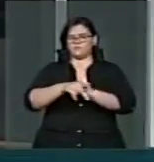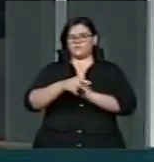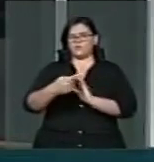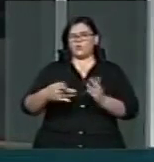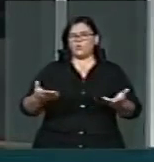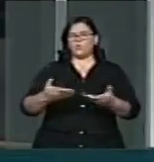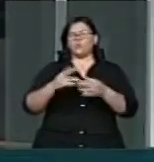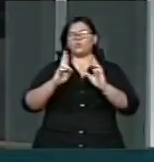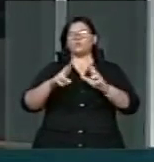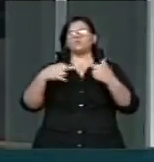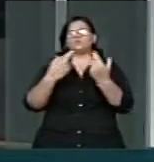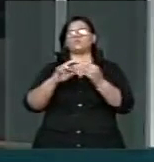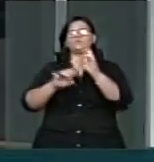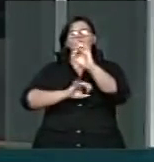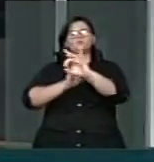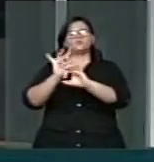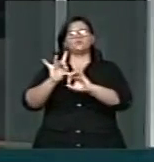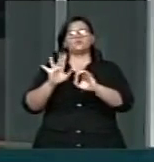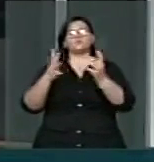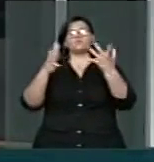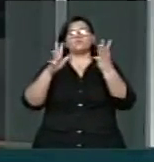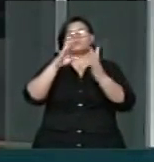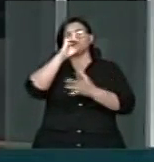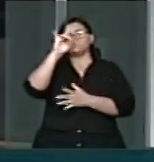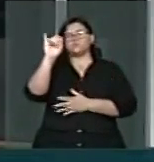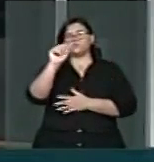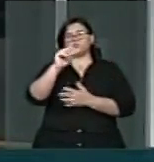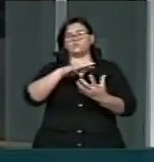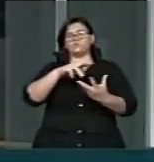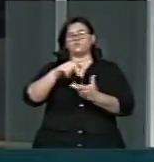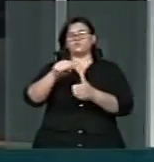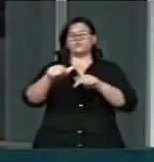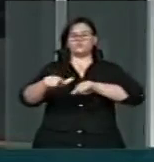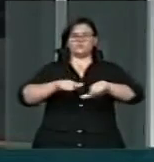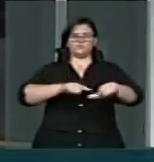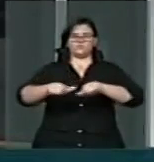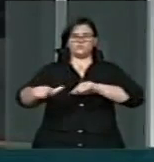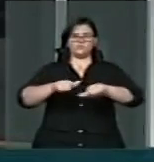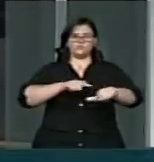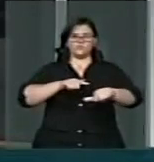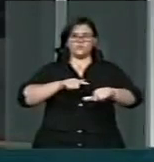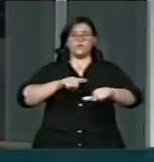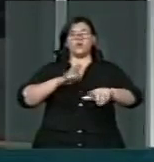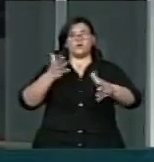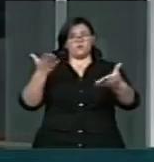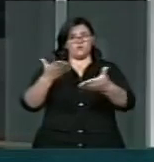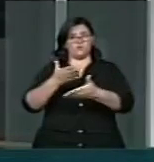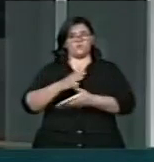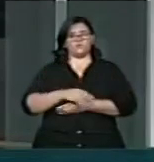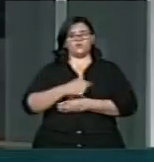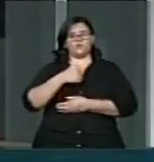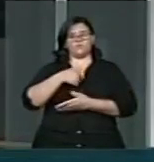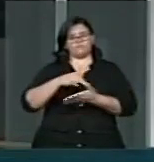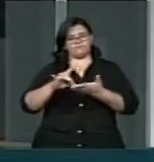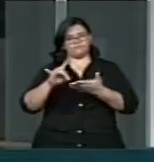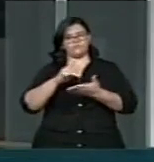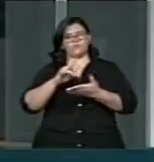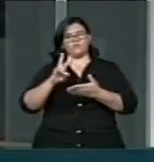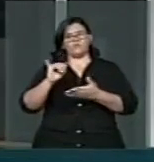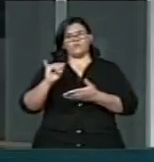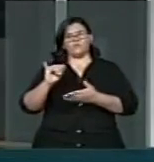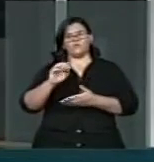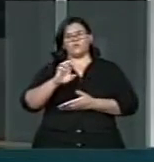importante sessão solene, em homenagem ao Dia Mundial do Trabalho. Inscrito entre os eventos de maior